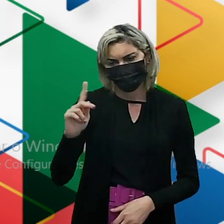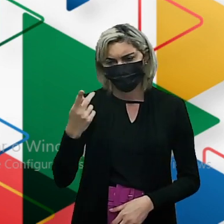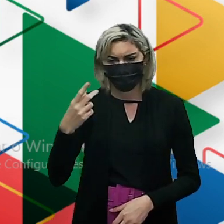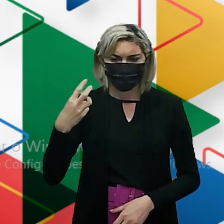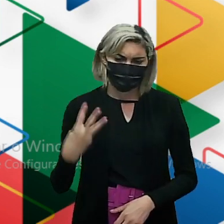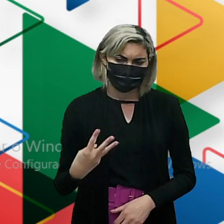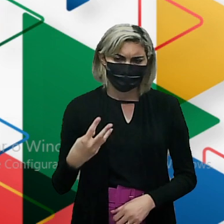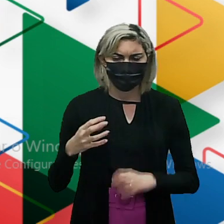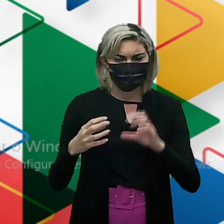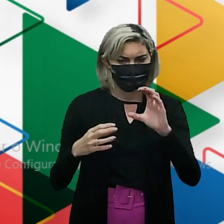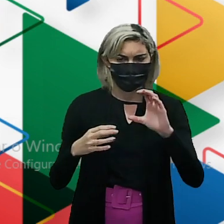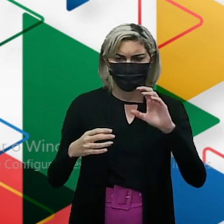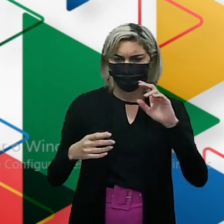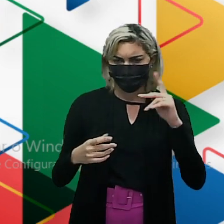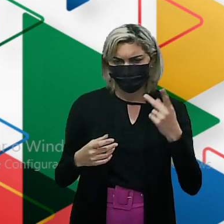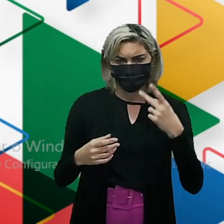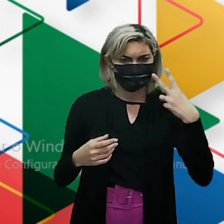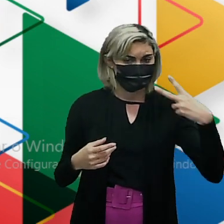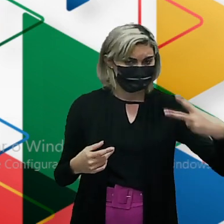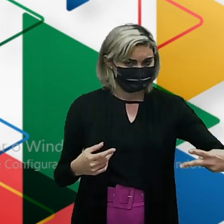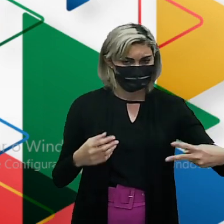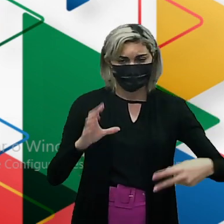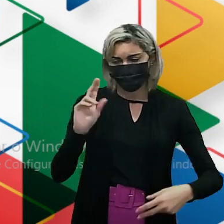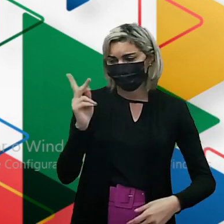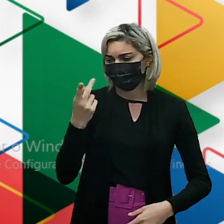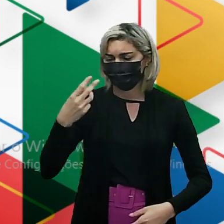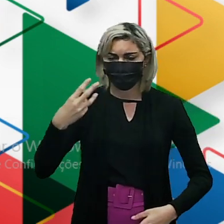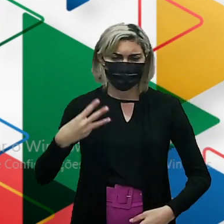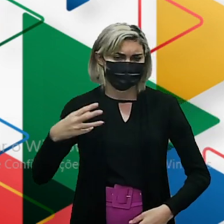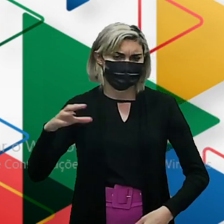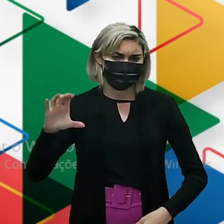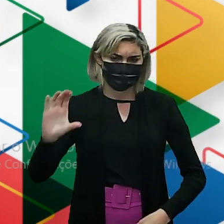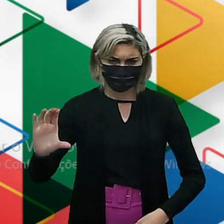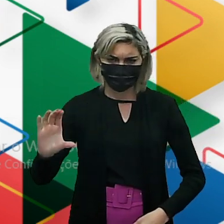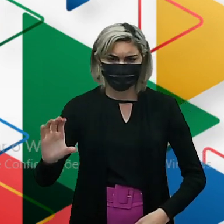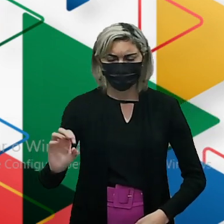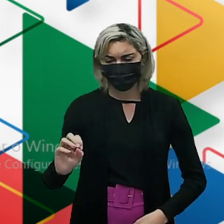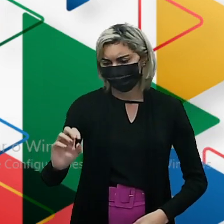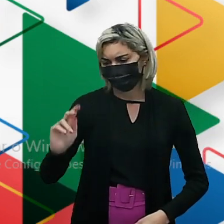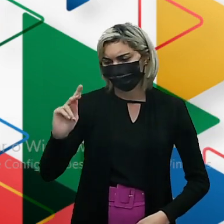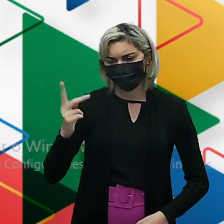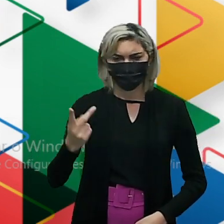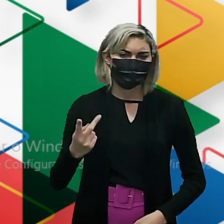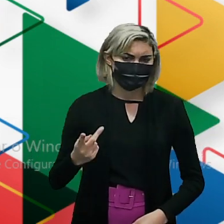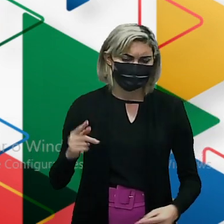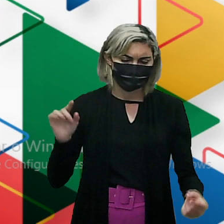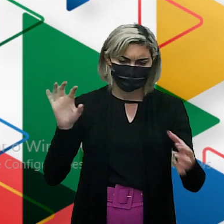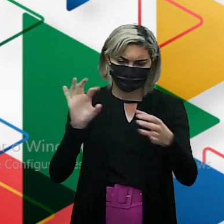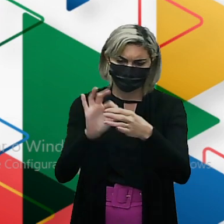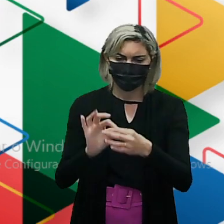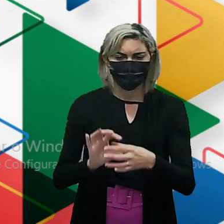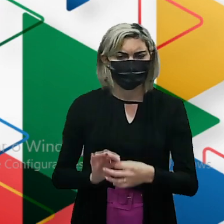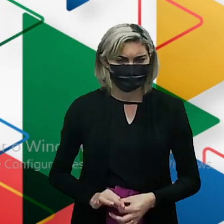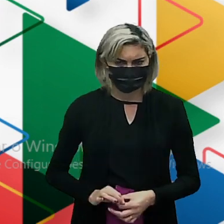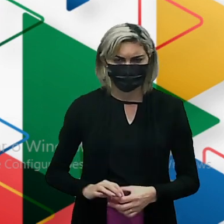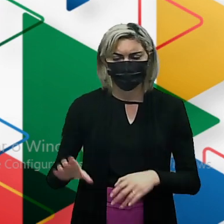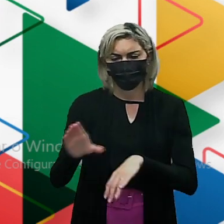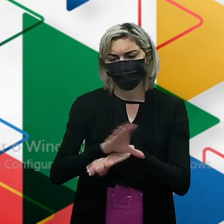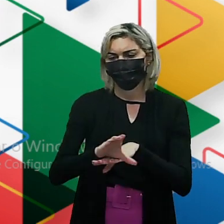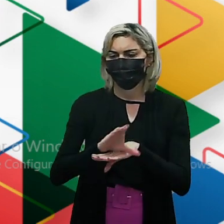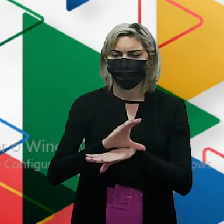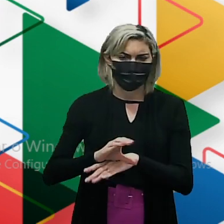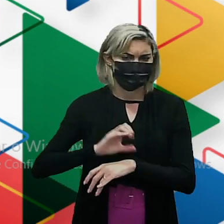CH CH2 H3C E um OH Esse OH Está ligado Diretamente A um carbono